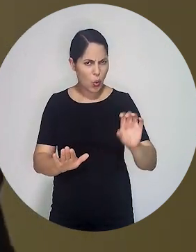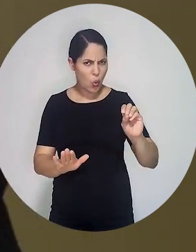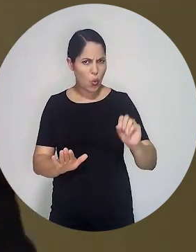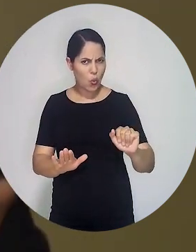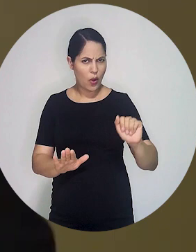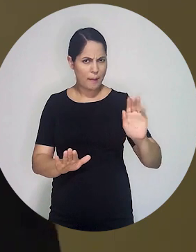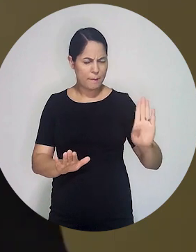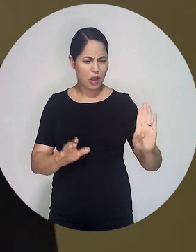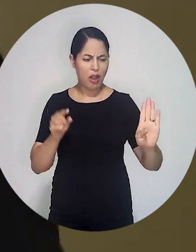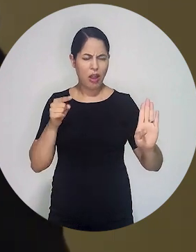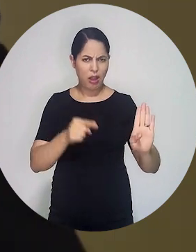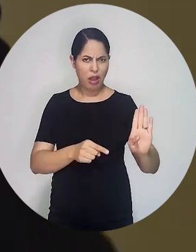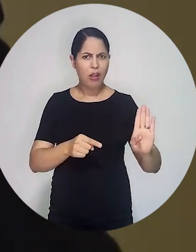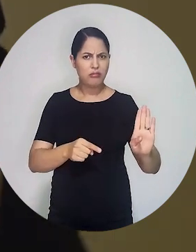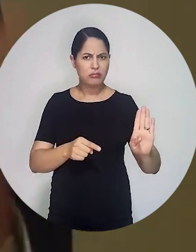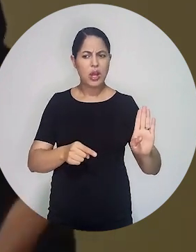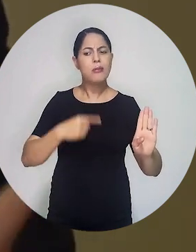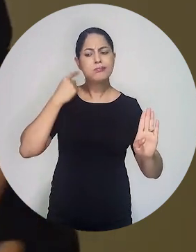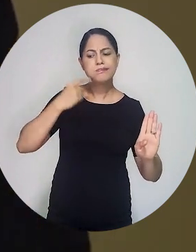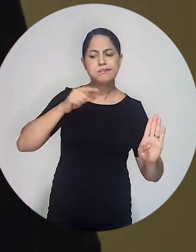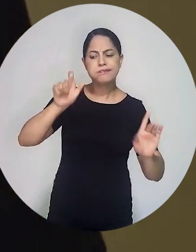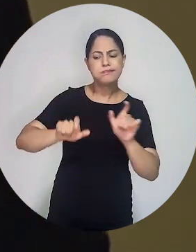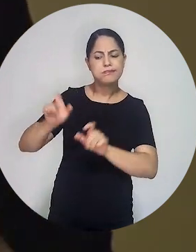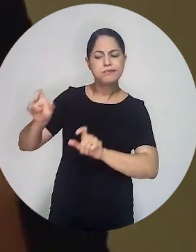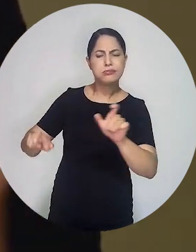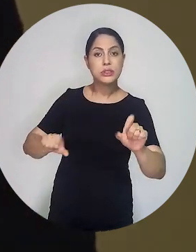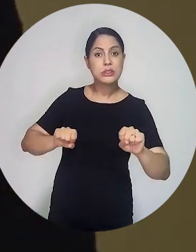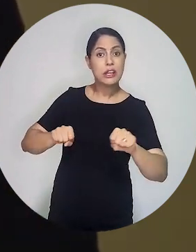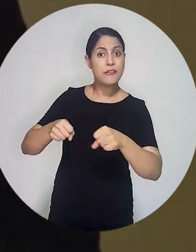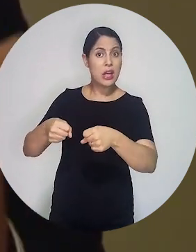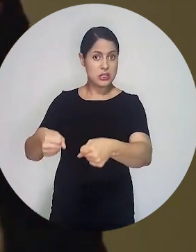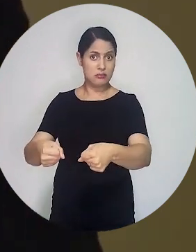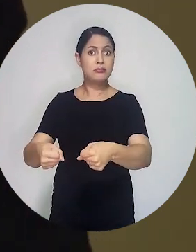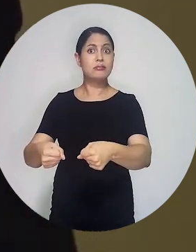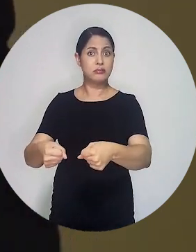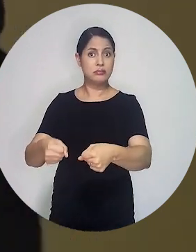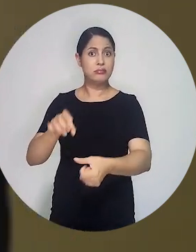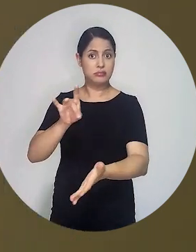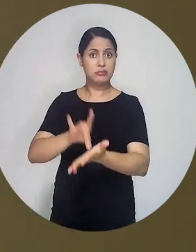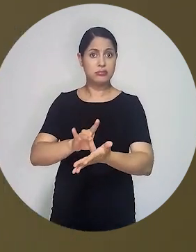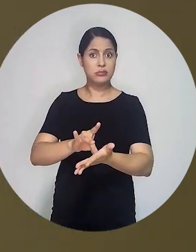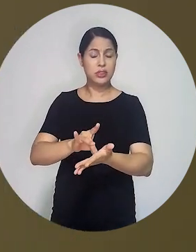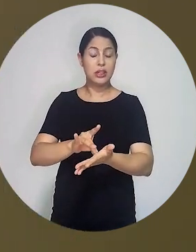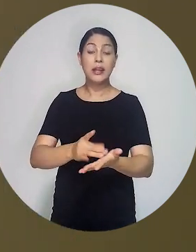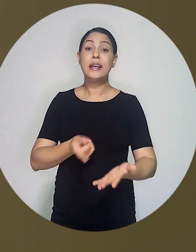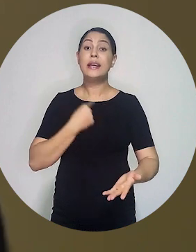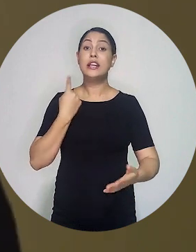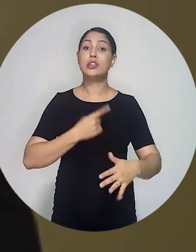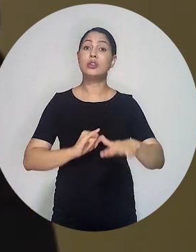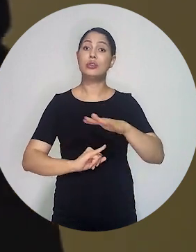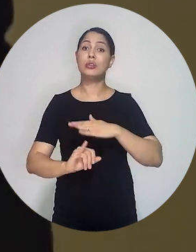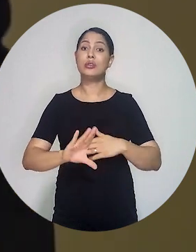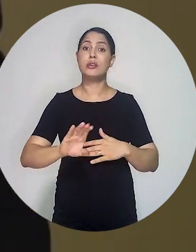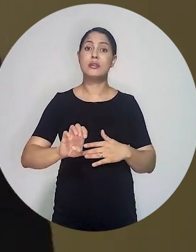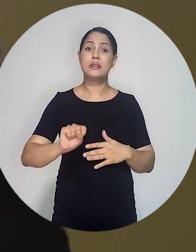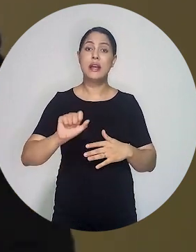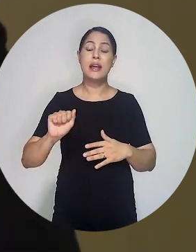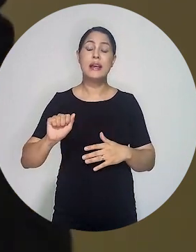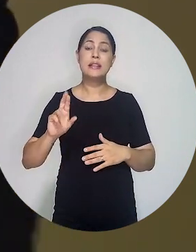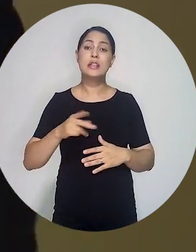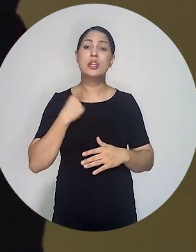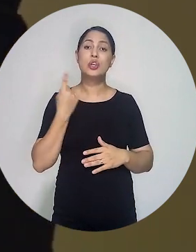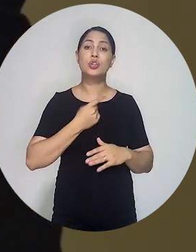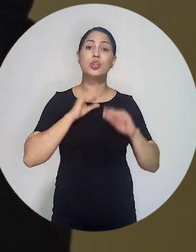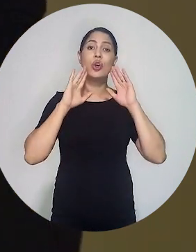a OAB, obviamente, defendendo os direitos dos advogados e das sociedades de advogados, e nós, do